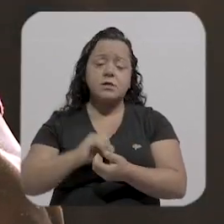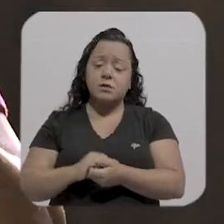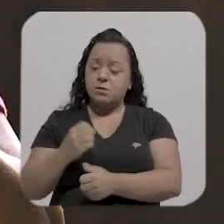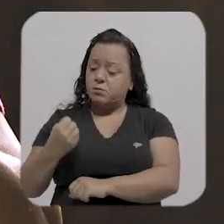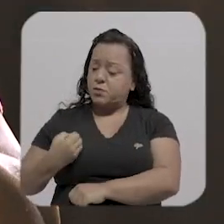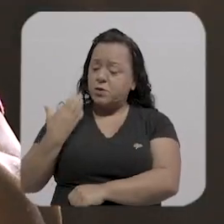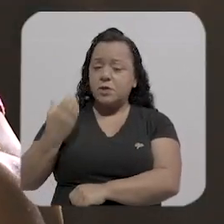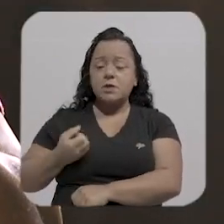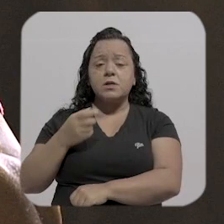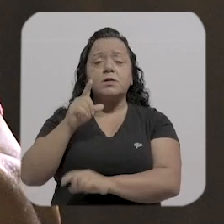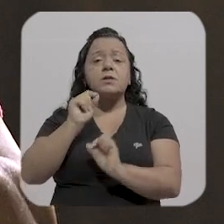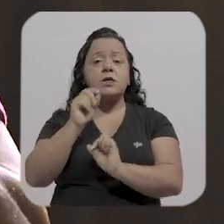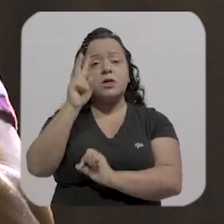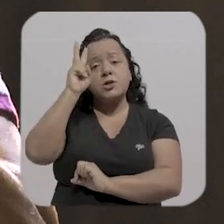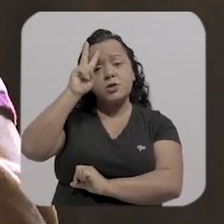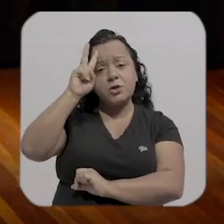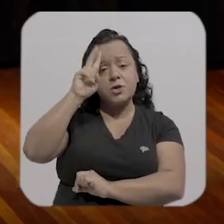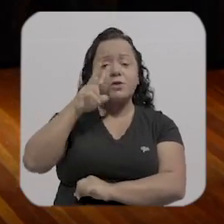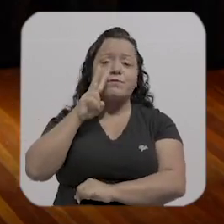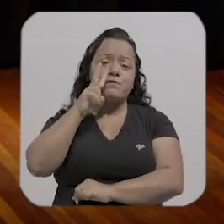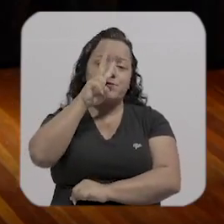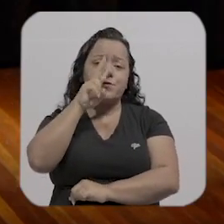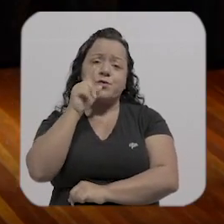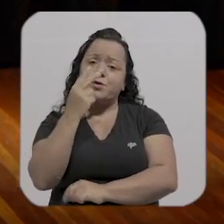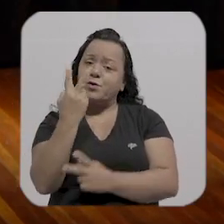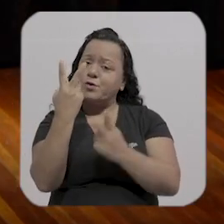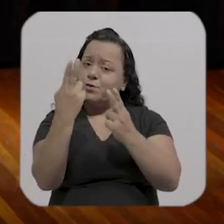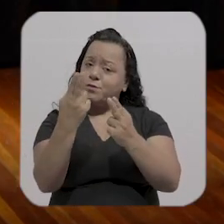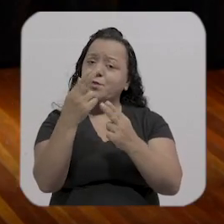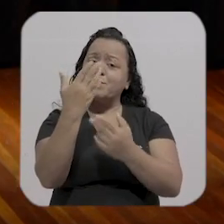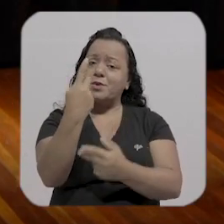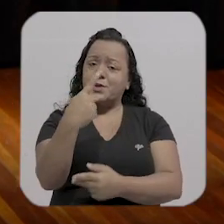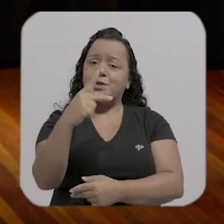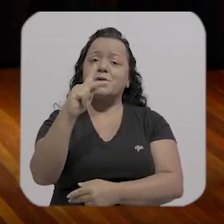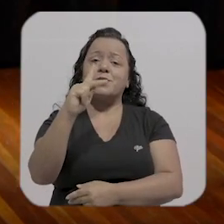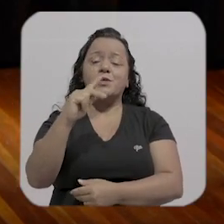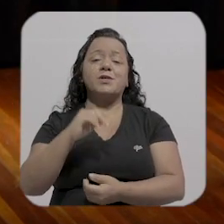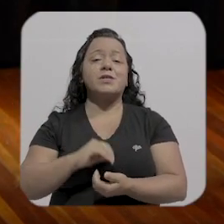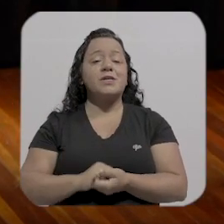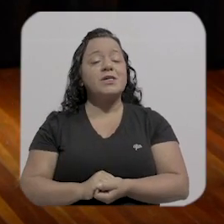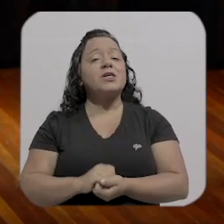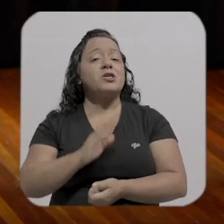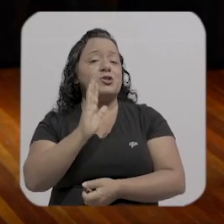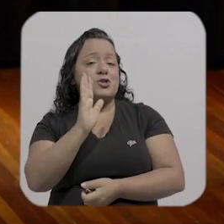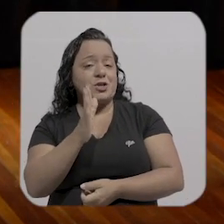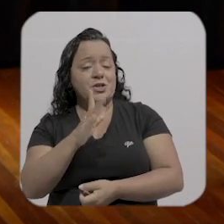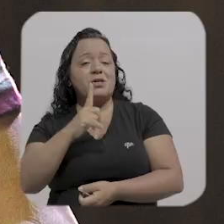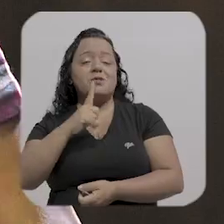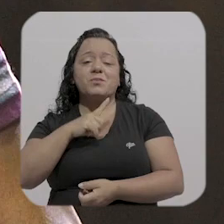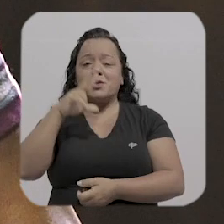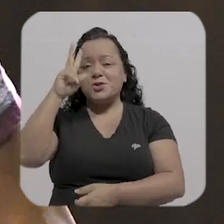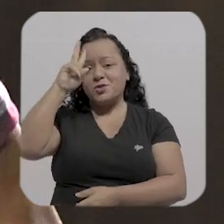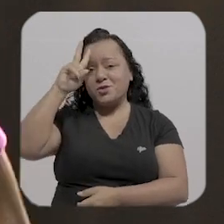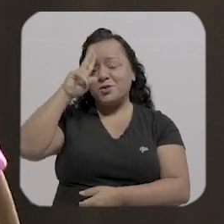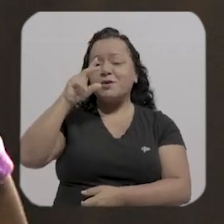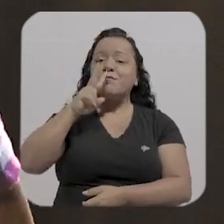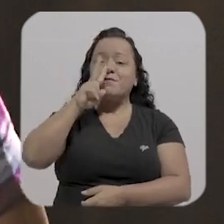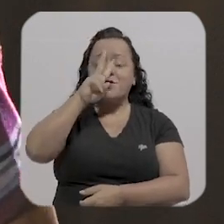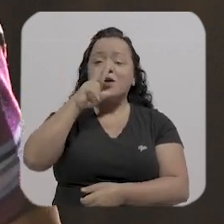fortes como a sua eu falei pô já tem uma história forte agora volta a ser um poeta